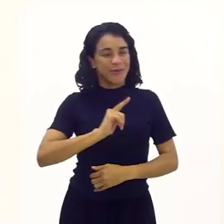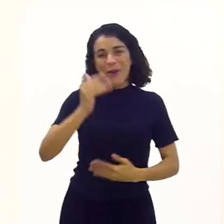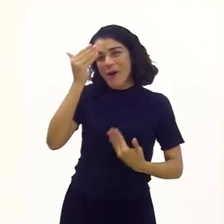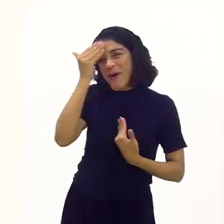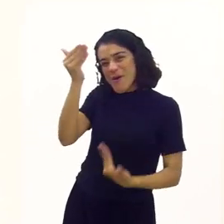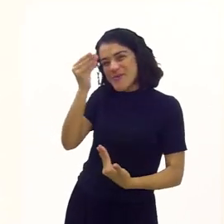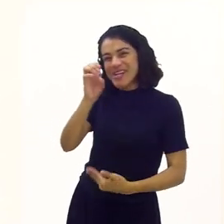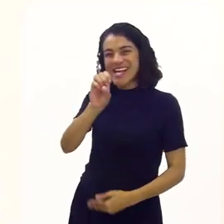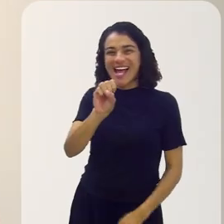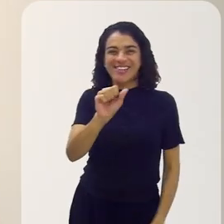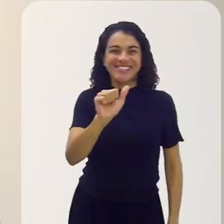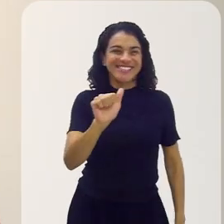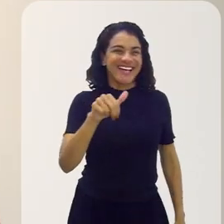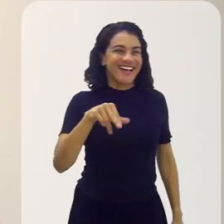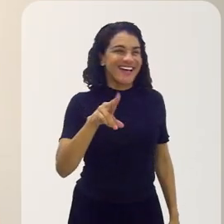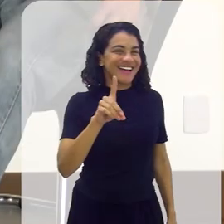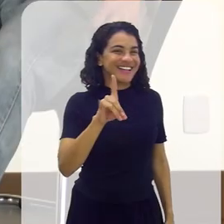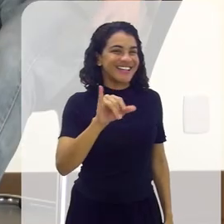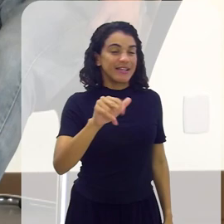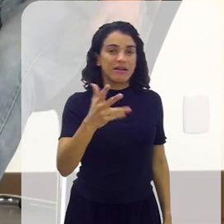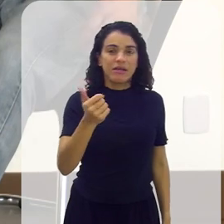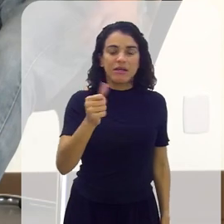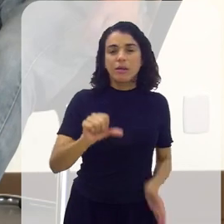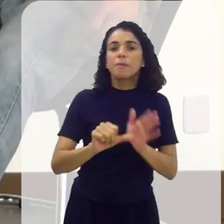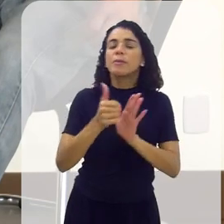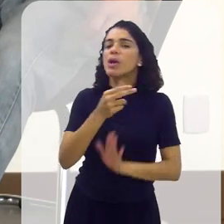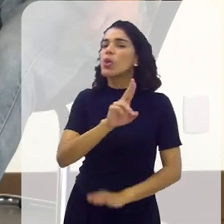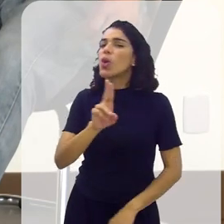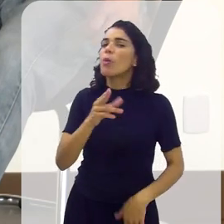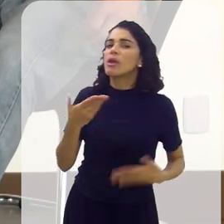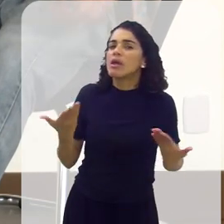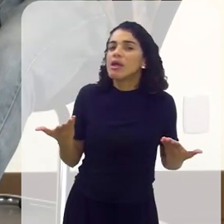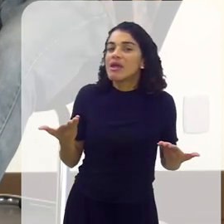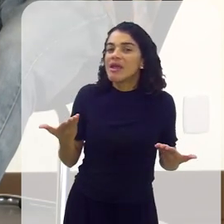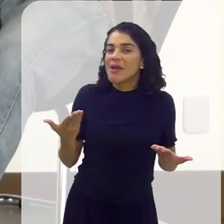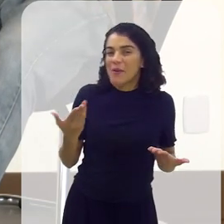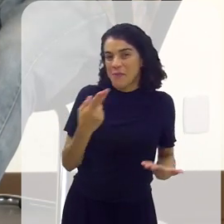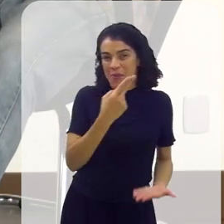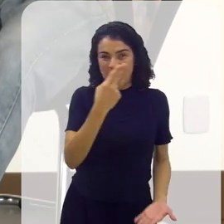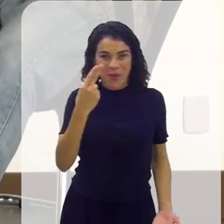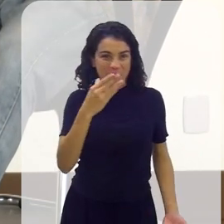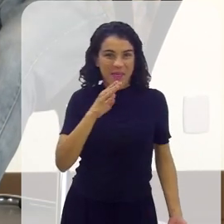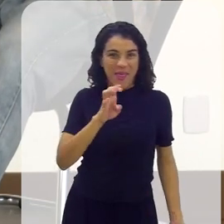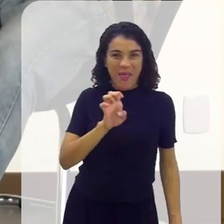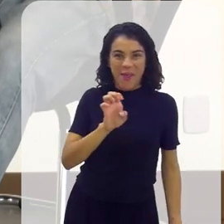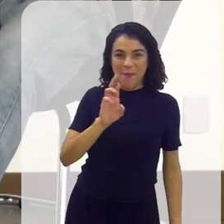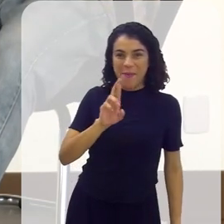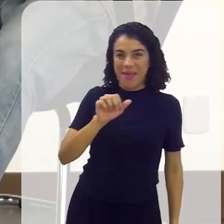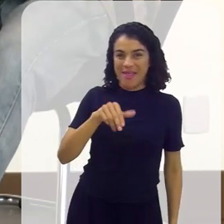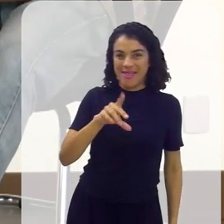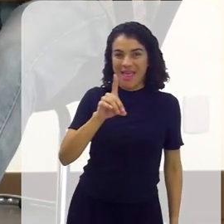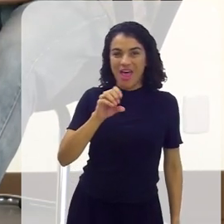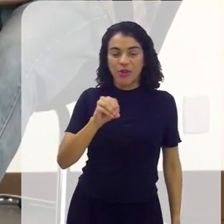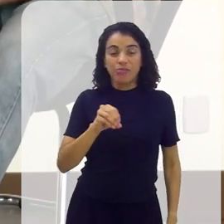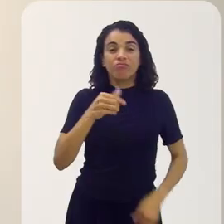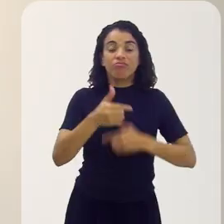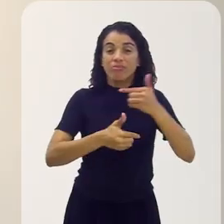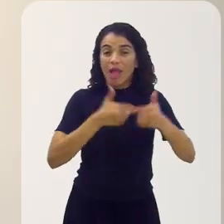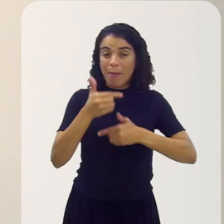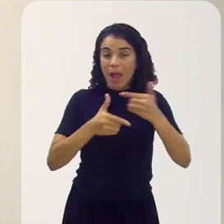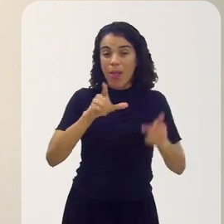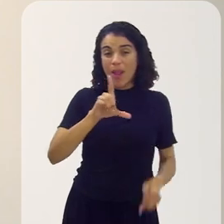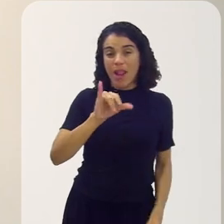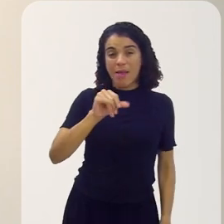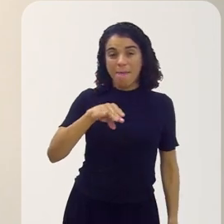Obrigado, Sardinha. De nada. Não, mas eu quero primeiro o nome. Meu nome é Bernardo Sardinha, eu trabalho na Linear Estúdios